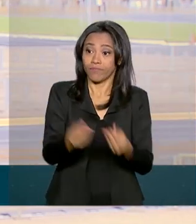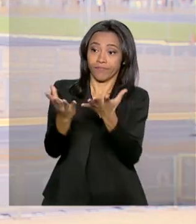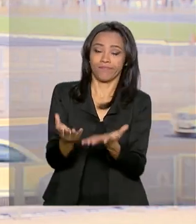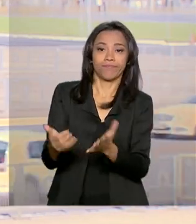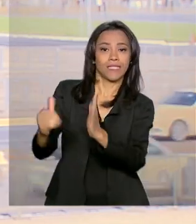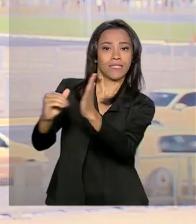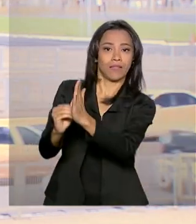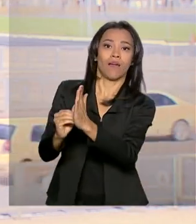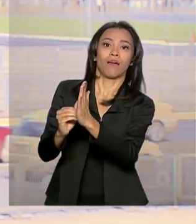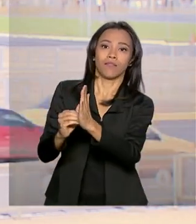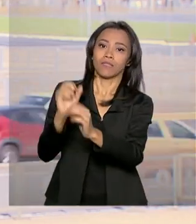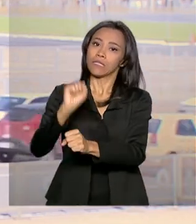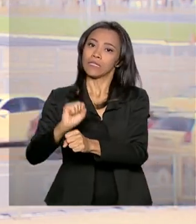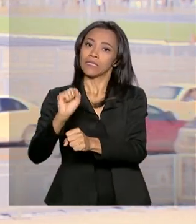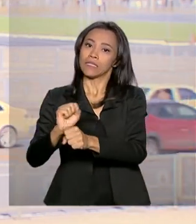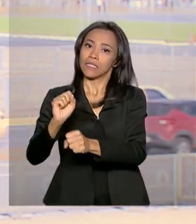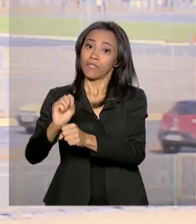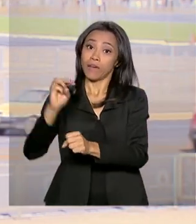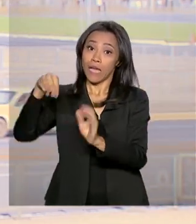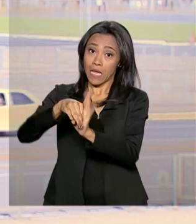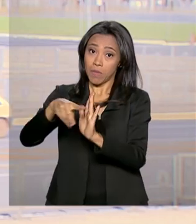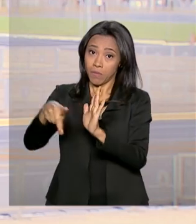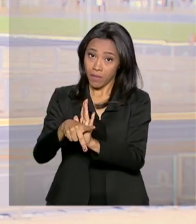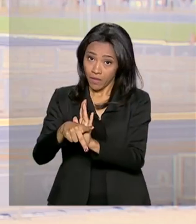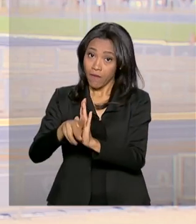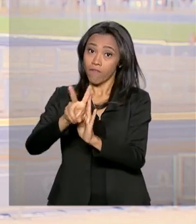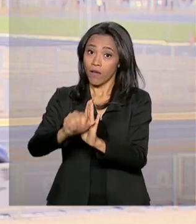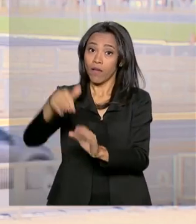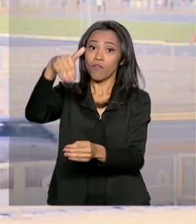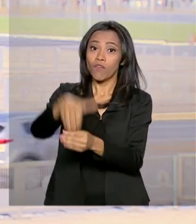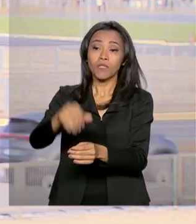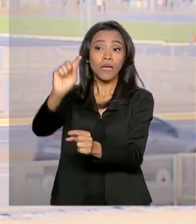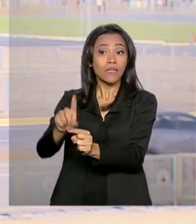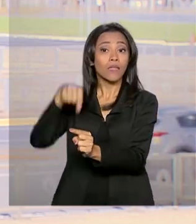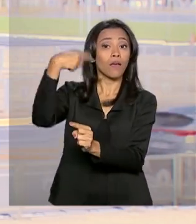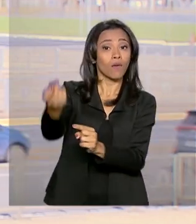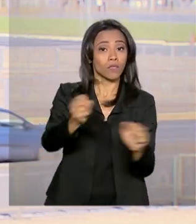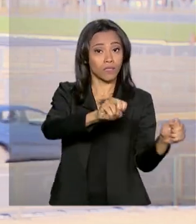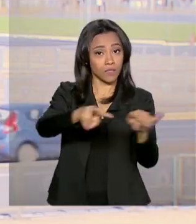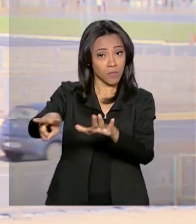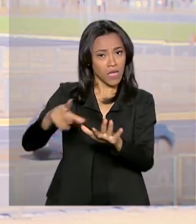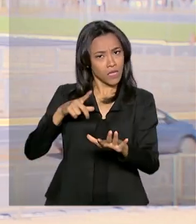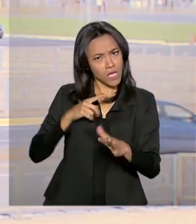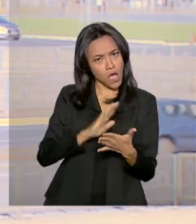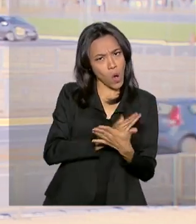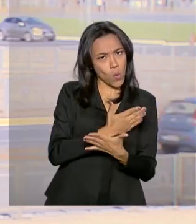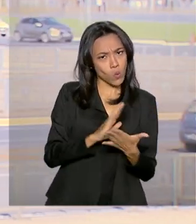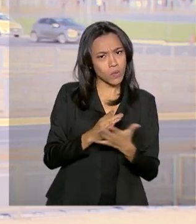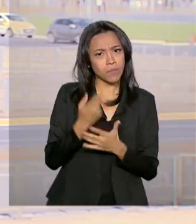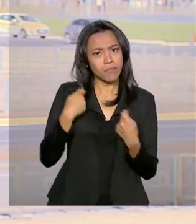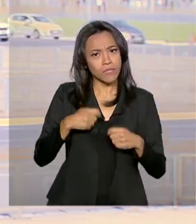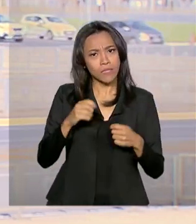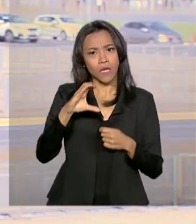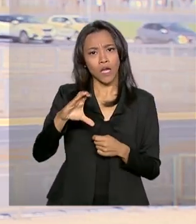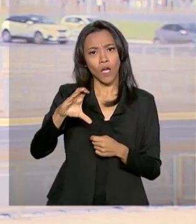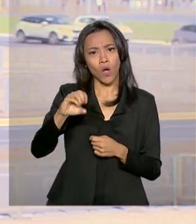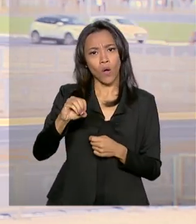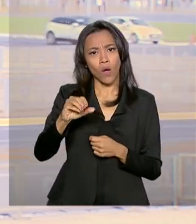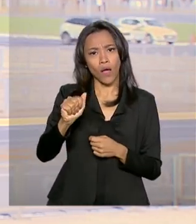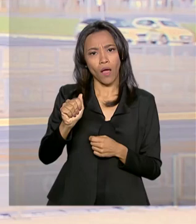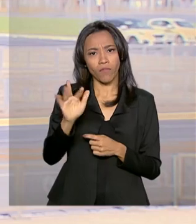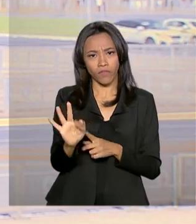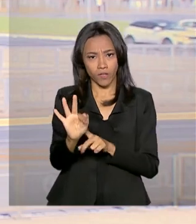que prometeu votar essa MP na semana que vem. Já tem senador ali querendo alterar, né, dizendo que o COAF tem que voltar para o Ministério da